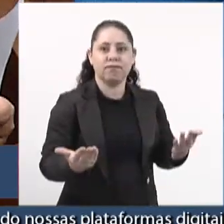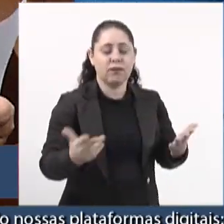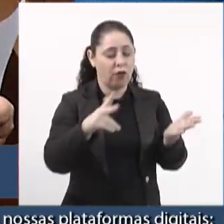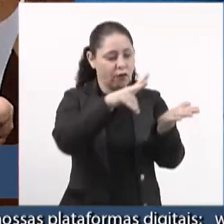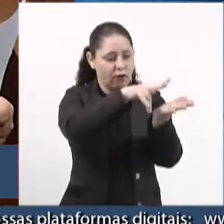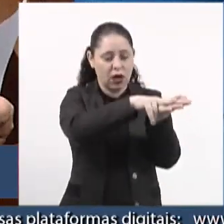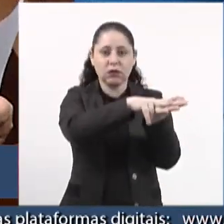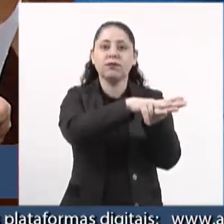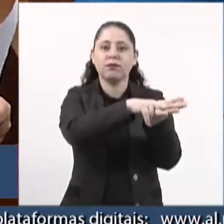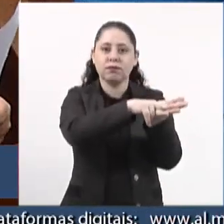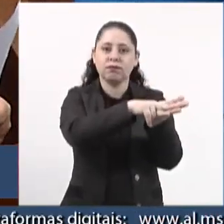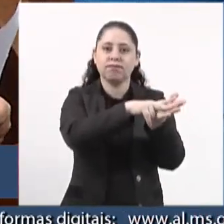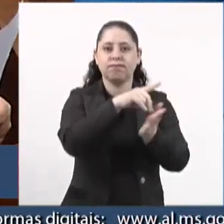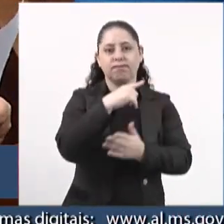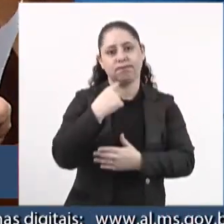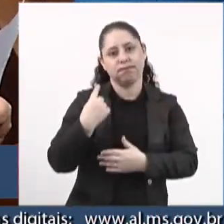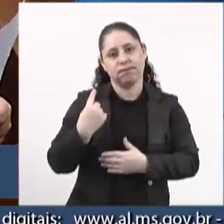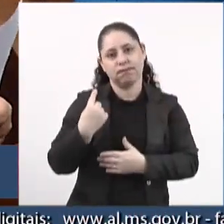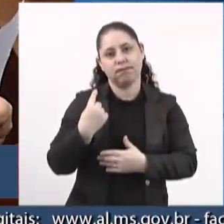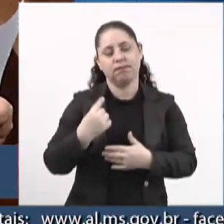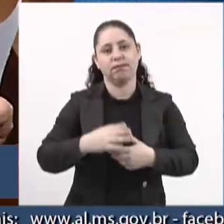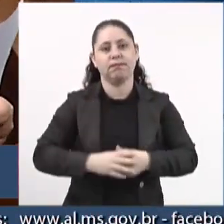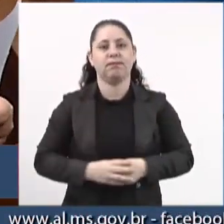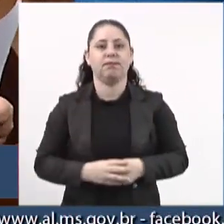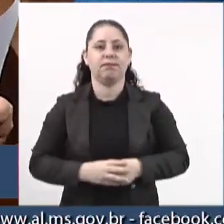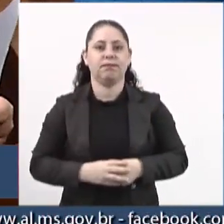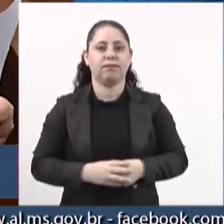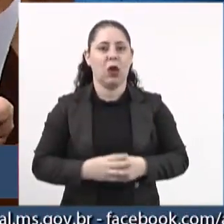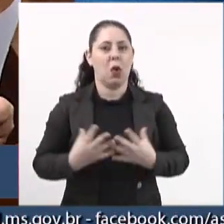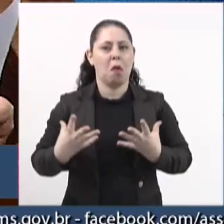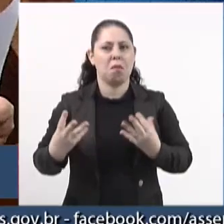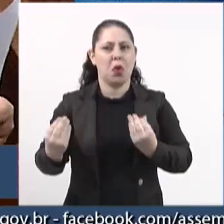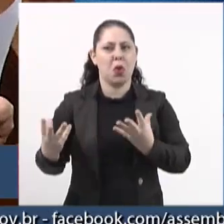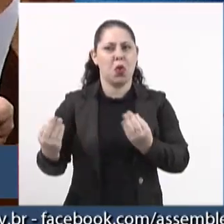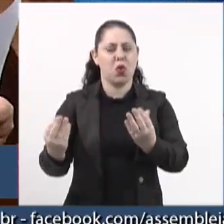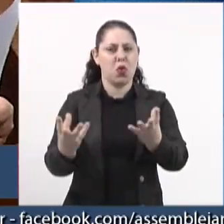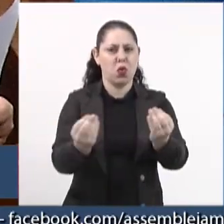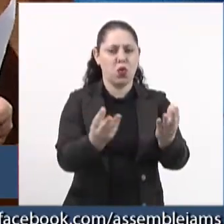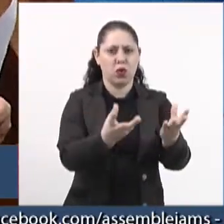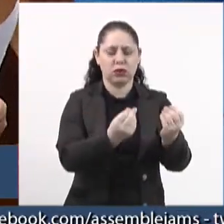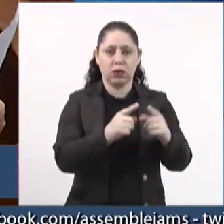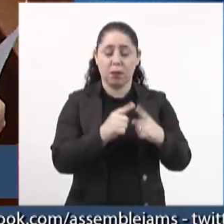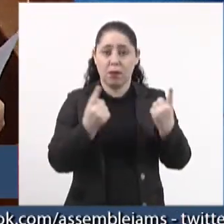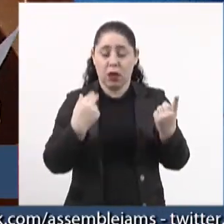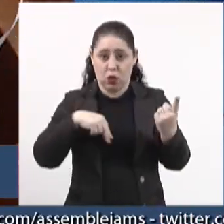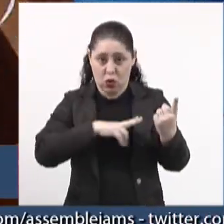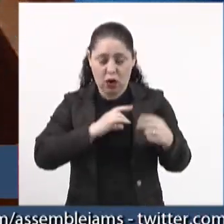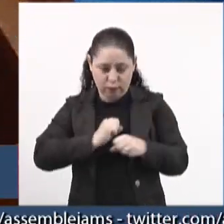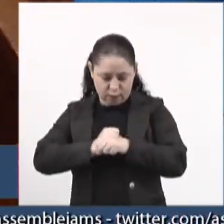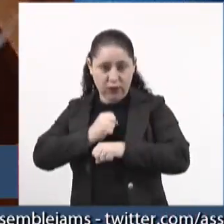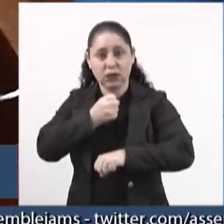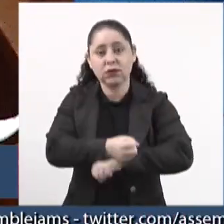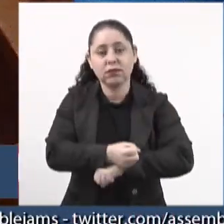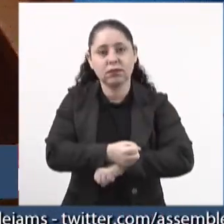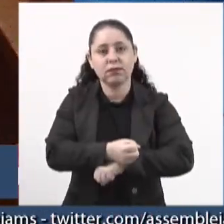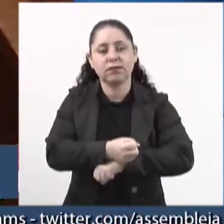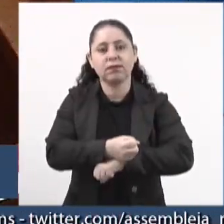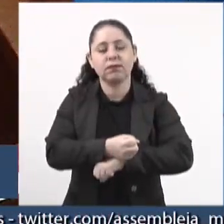internado e faleceu. Vários. Mas nós enfrentamos